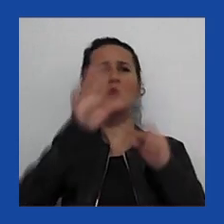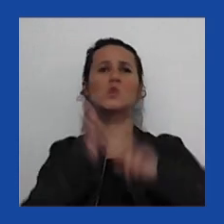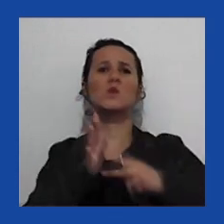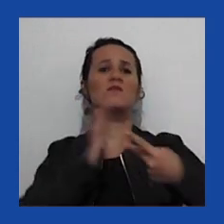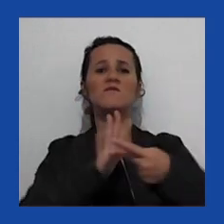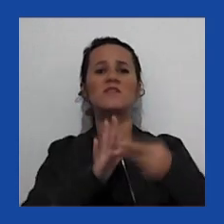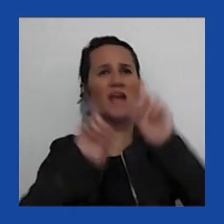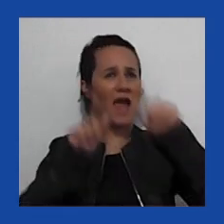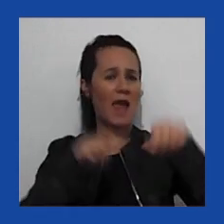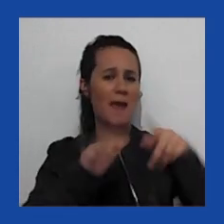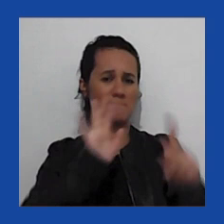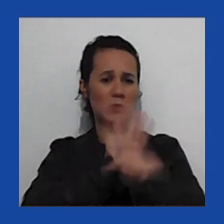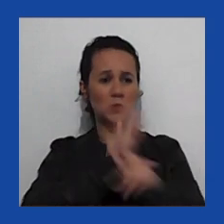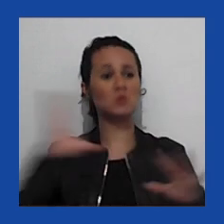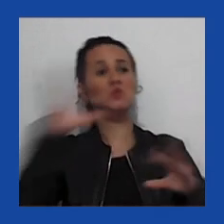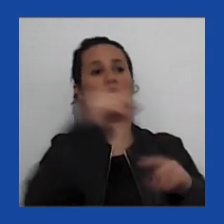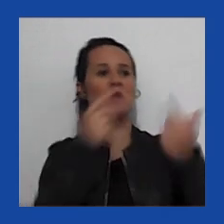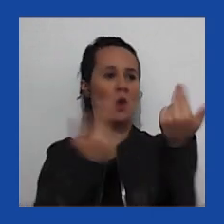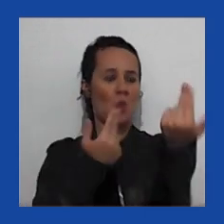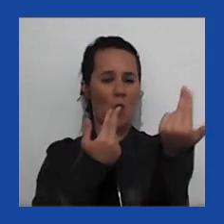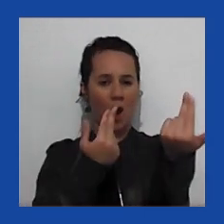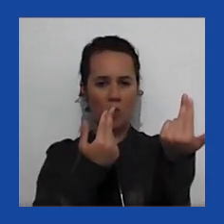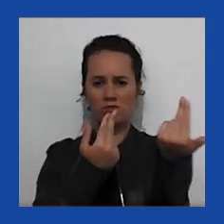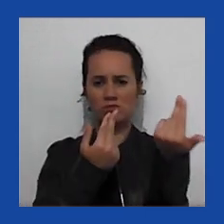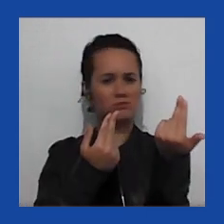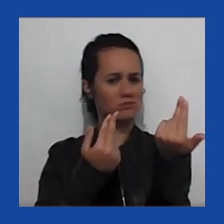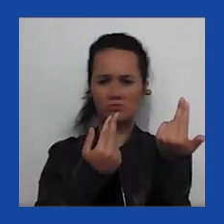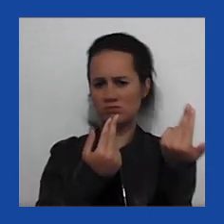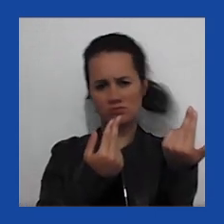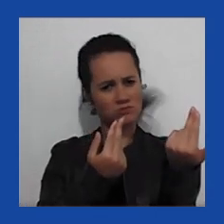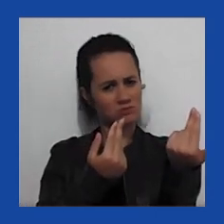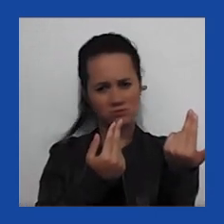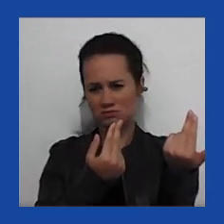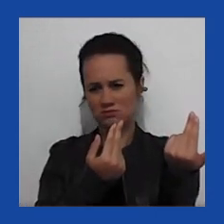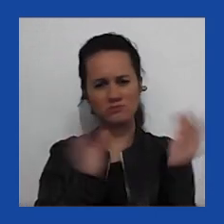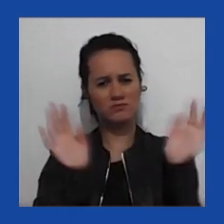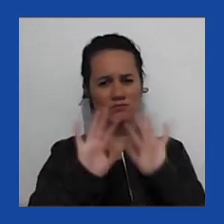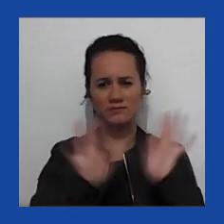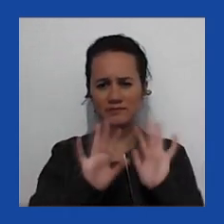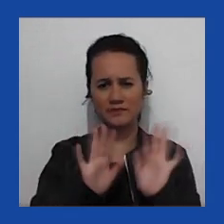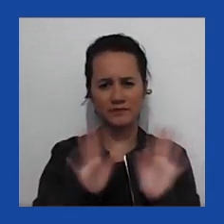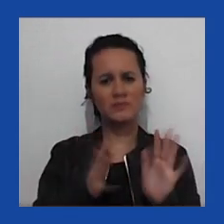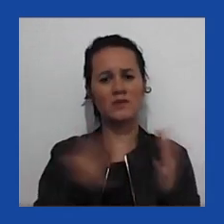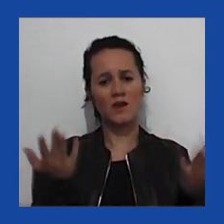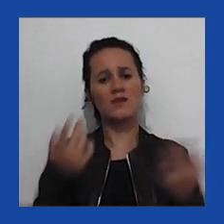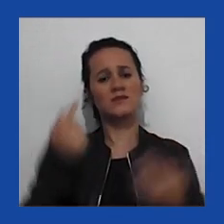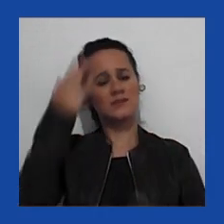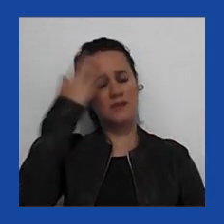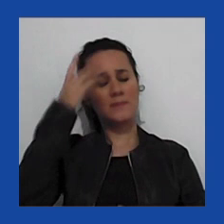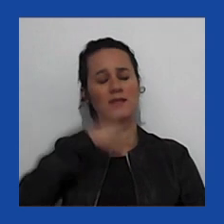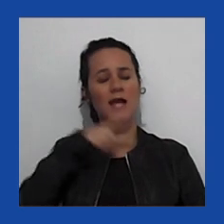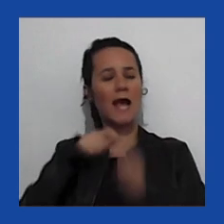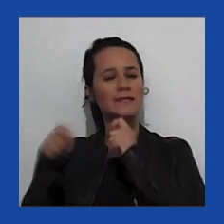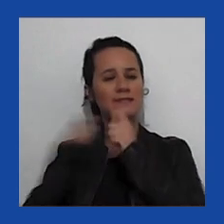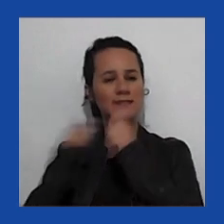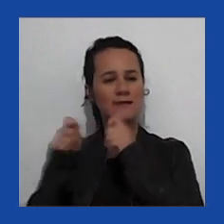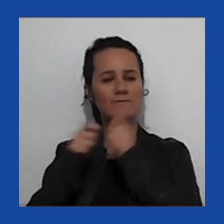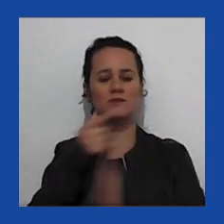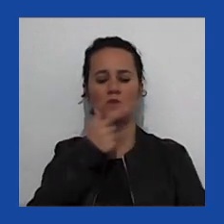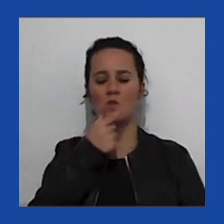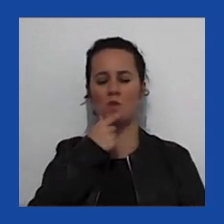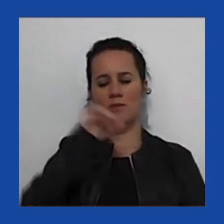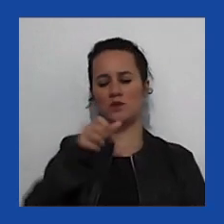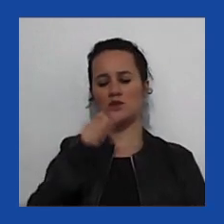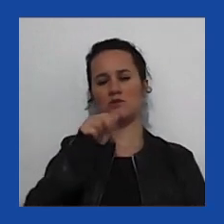são autoritários. Isso foi um ponto bem feito hoje, na entrevista do Jairo Nicolau, em El